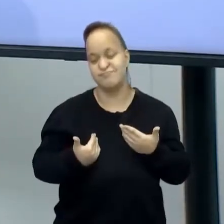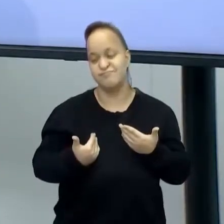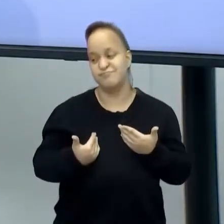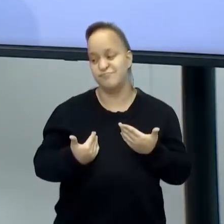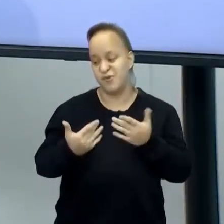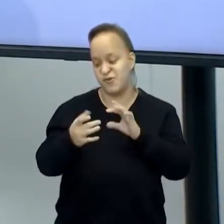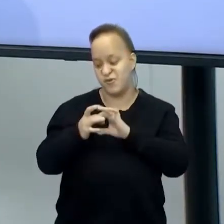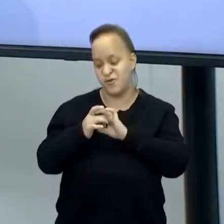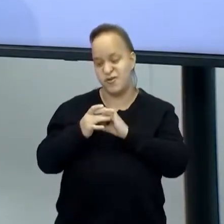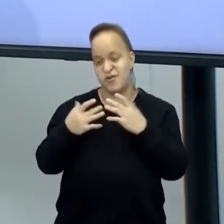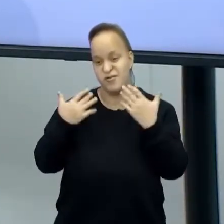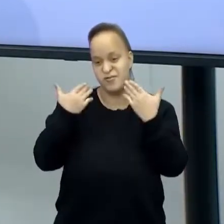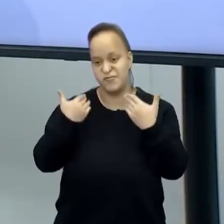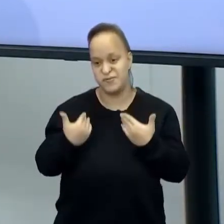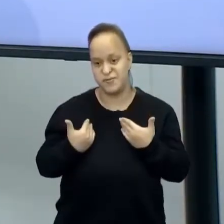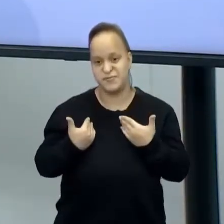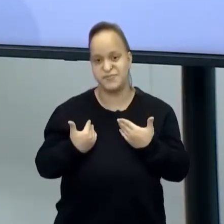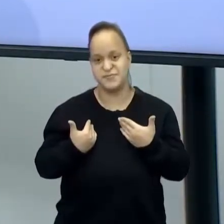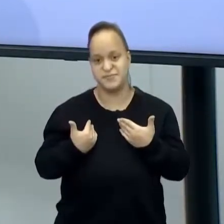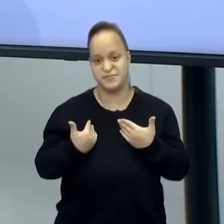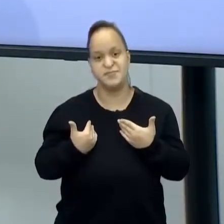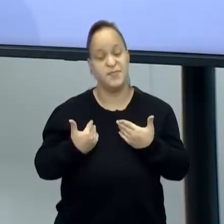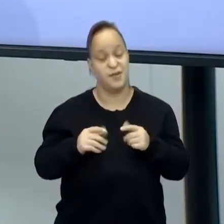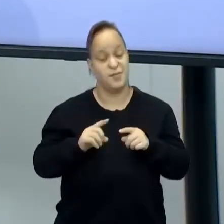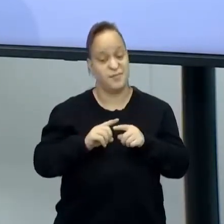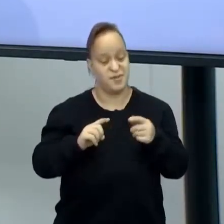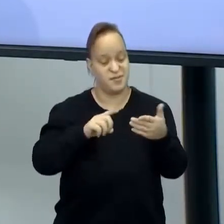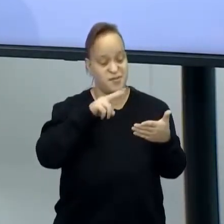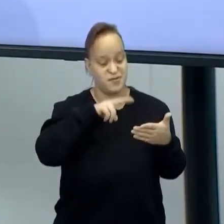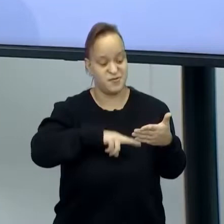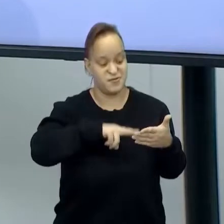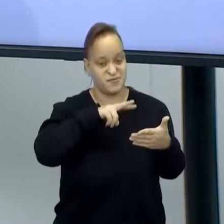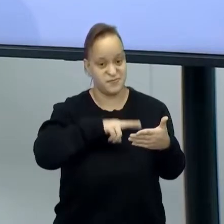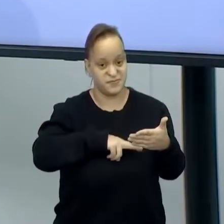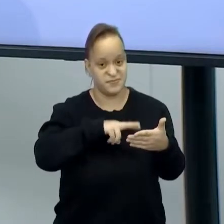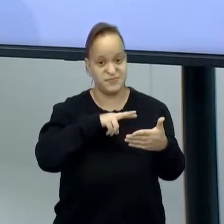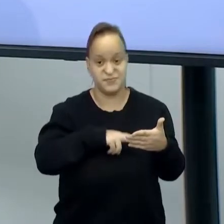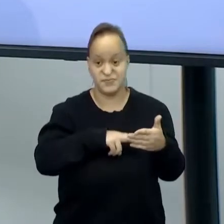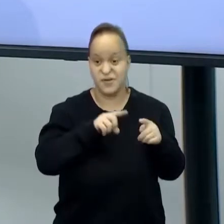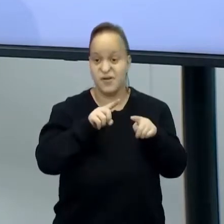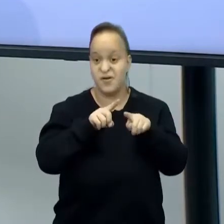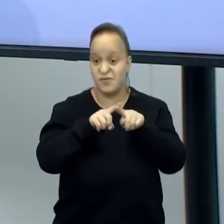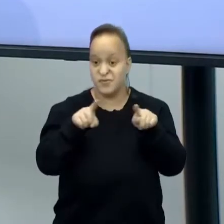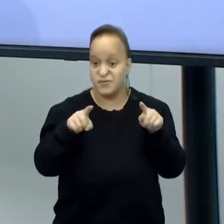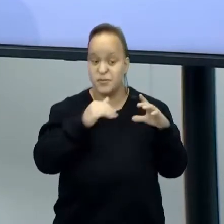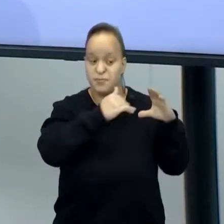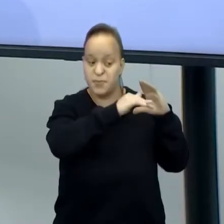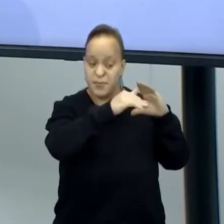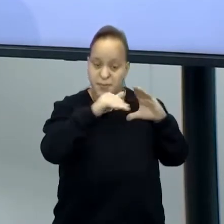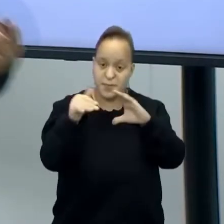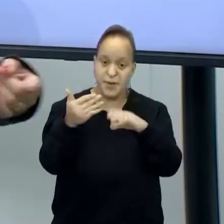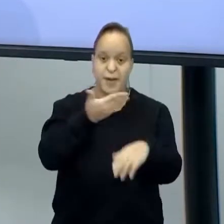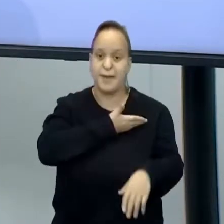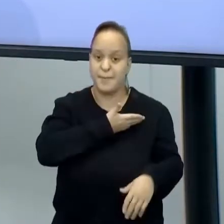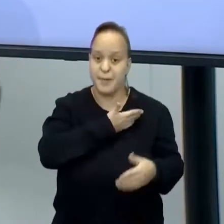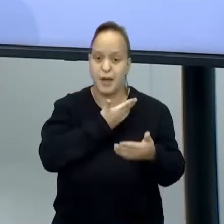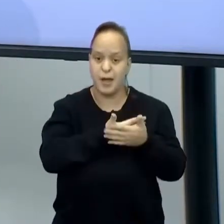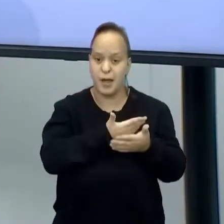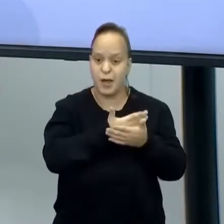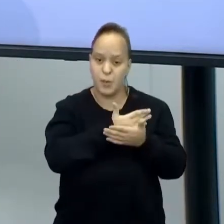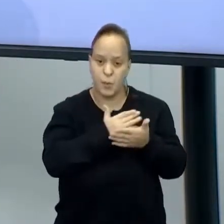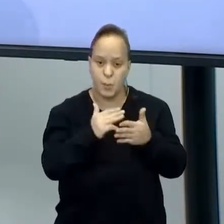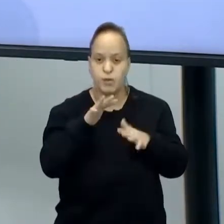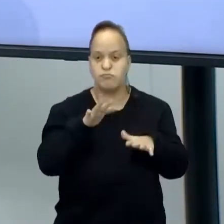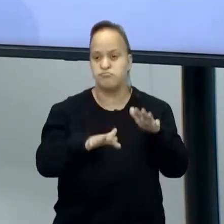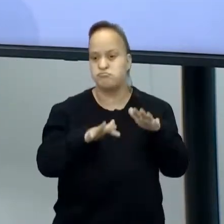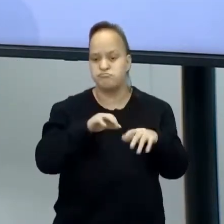para ouvir, já, já. Mas, tô de olho em todos vocês e mandem recado aí pros seus amigos falando que a aula começou. Às vezes, perde o horário, aquela coisa